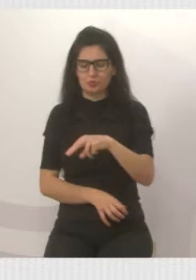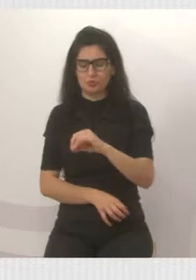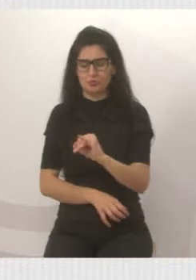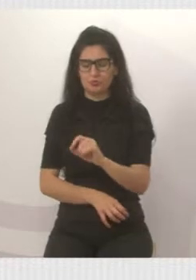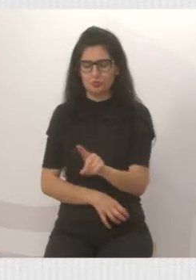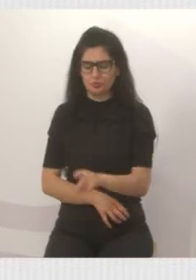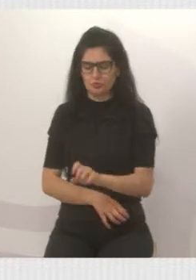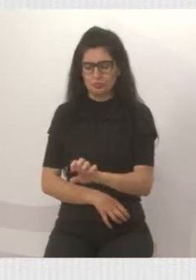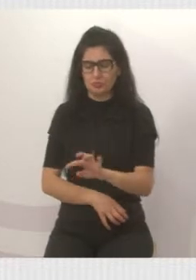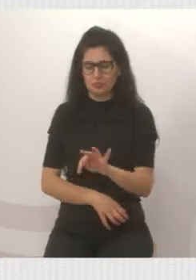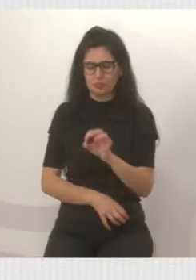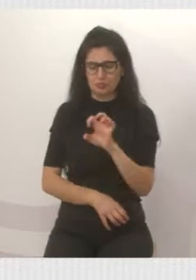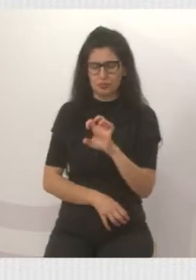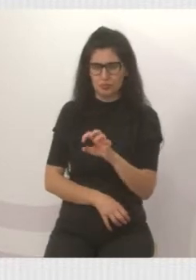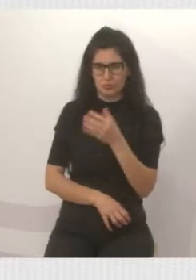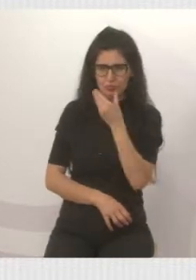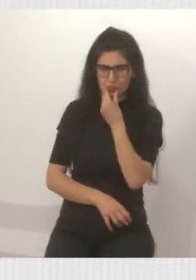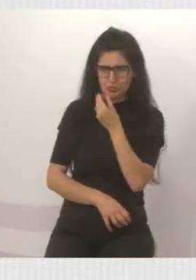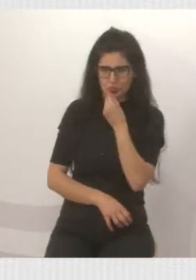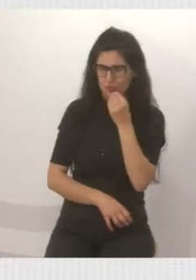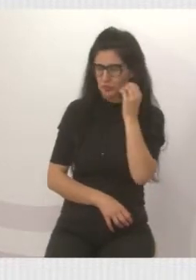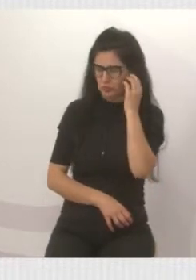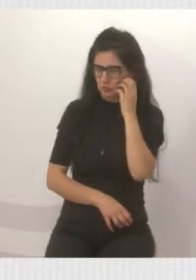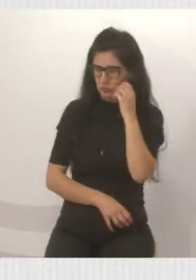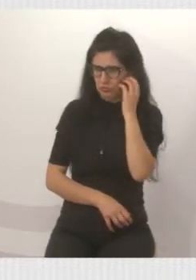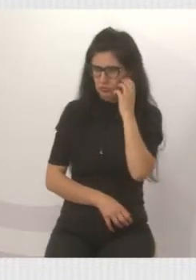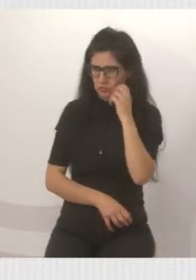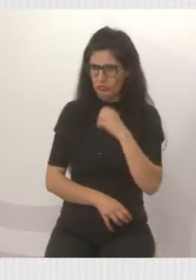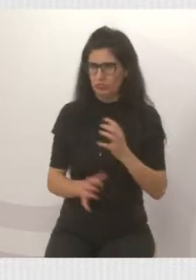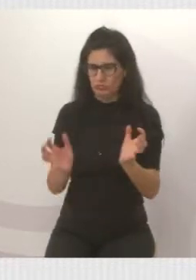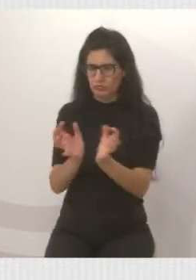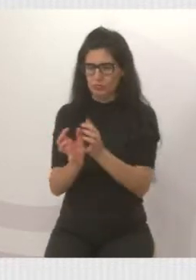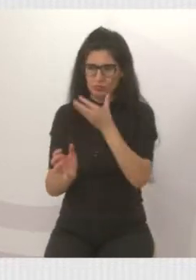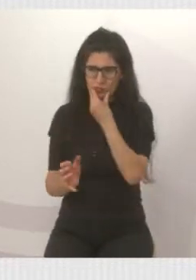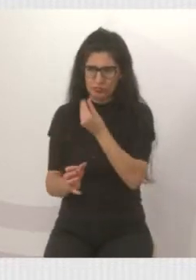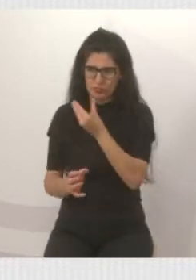é o Donizete, mas é o mesmo Bolão. É a equipe dele que fez serviço lá.